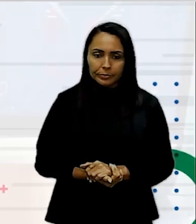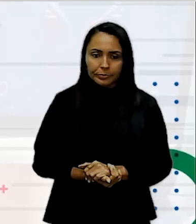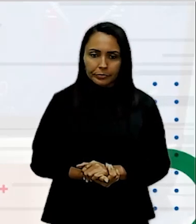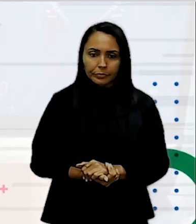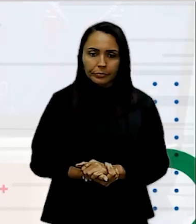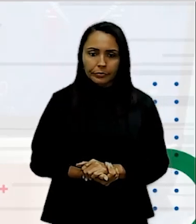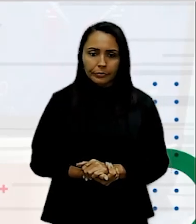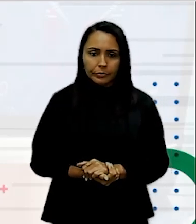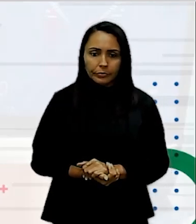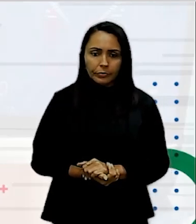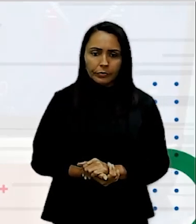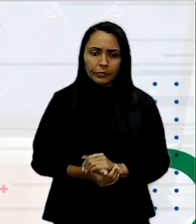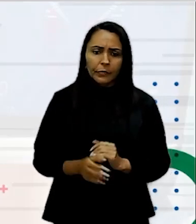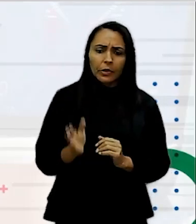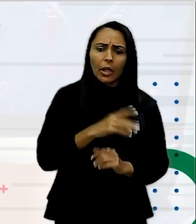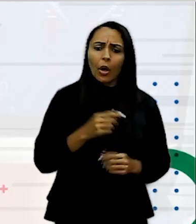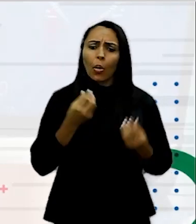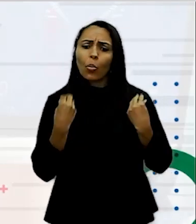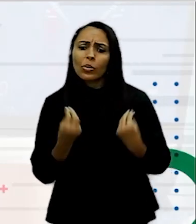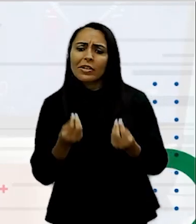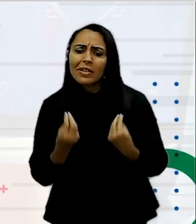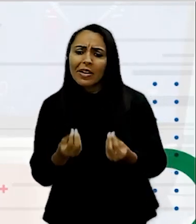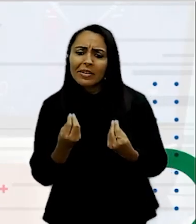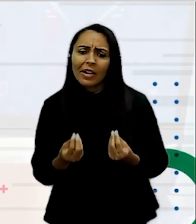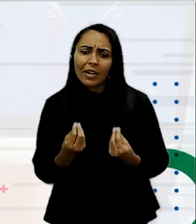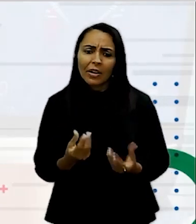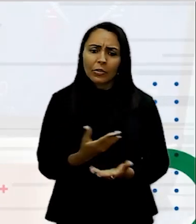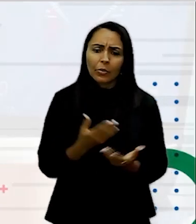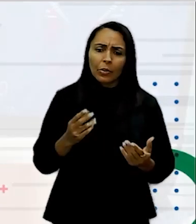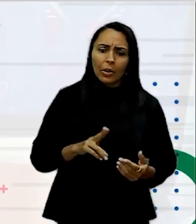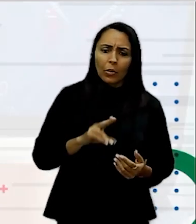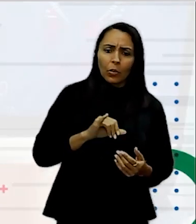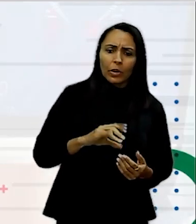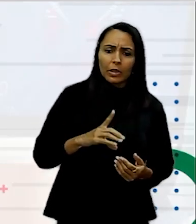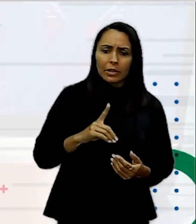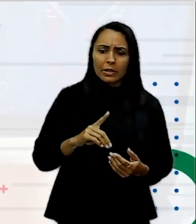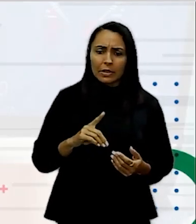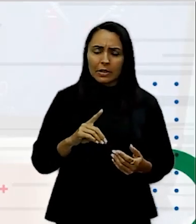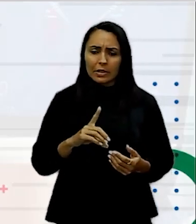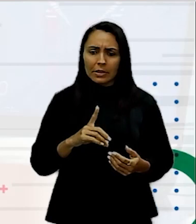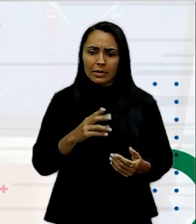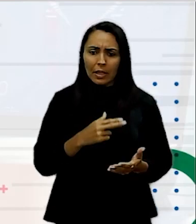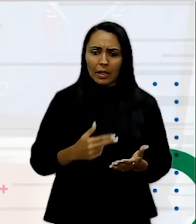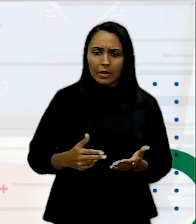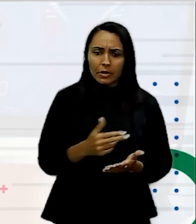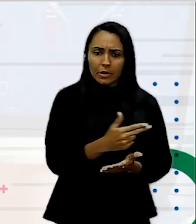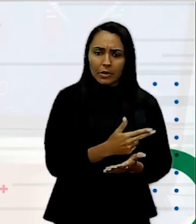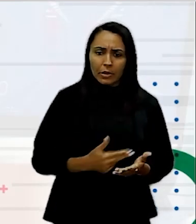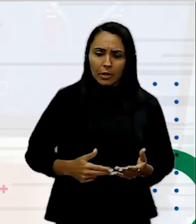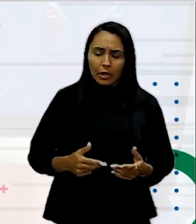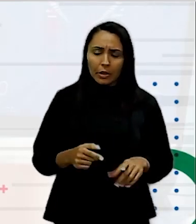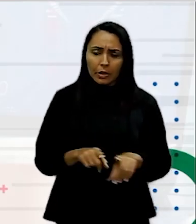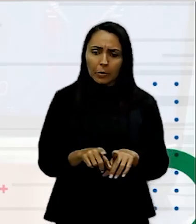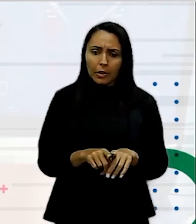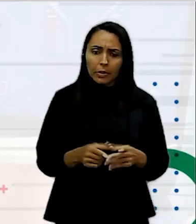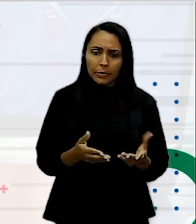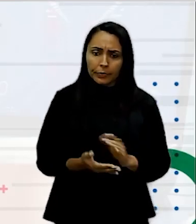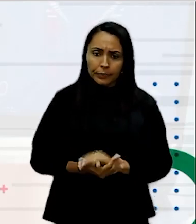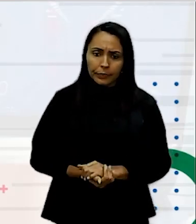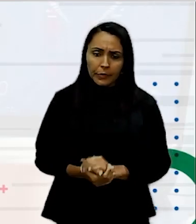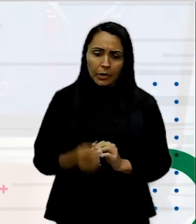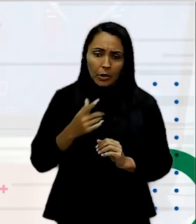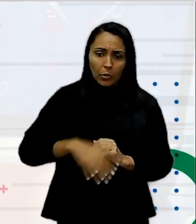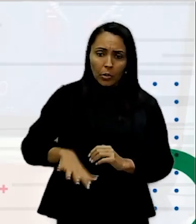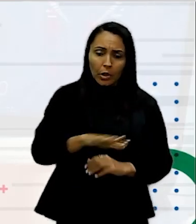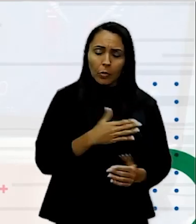Então vamos lá, o que danado é UI design? UI design ou User Design Interface é o